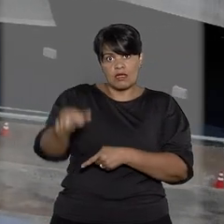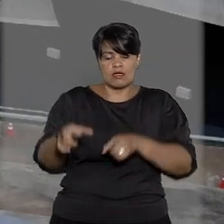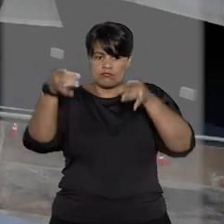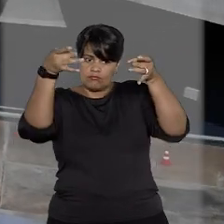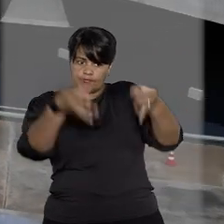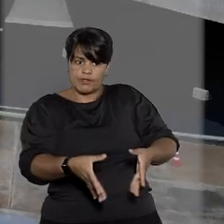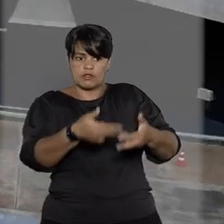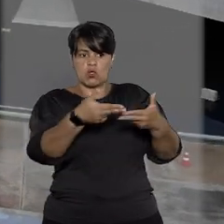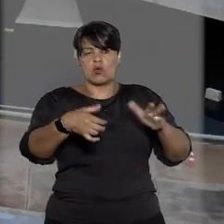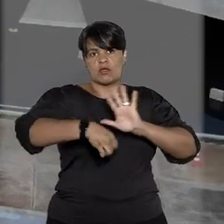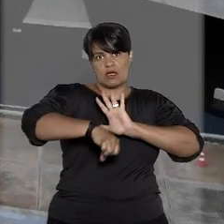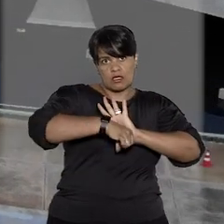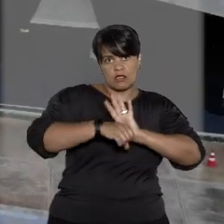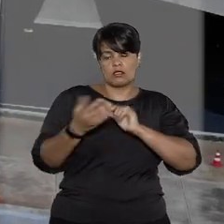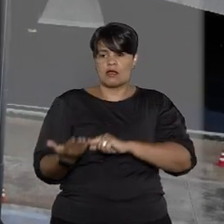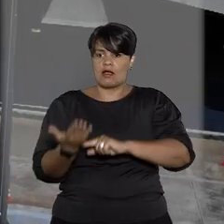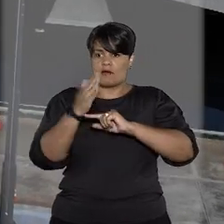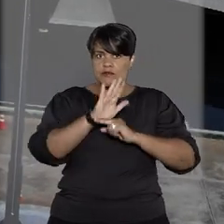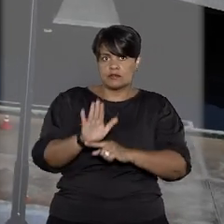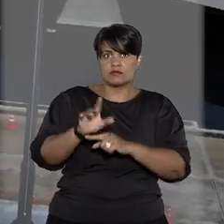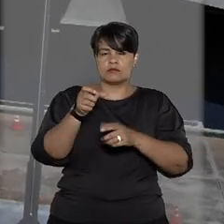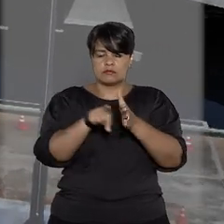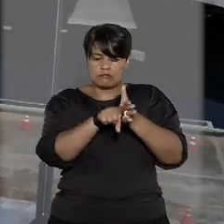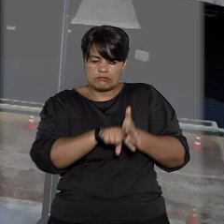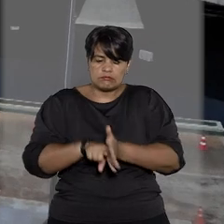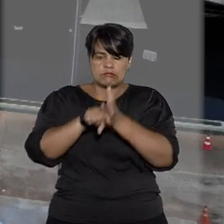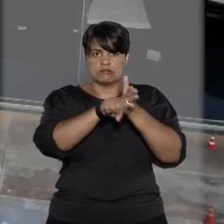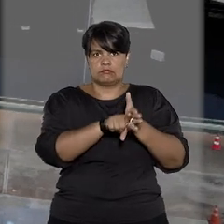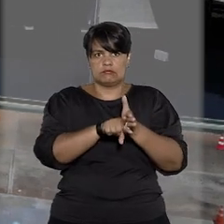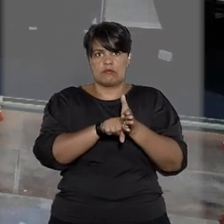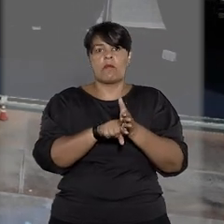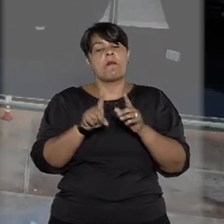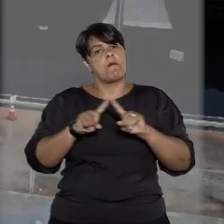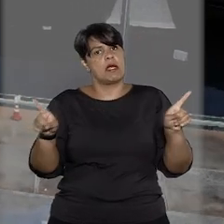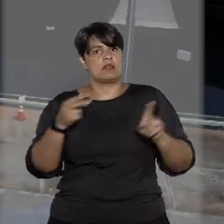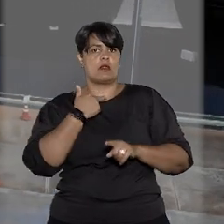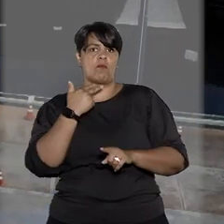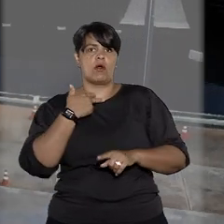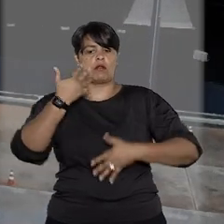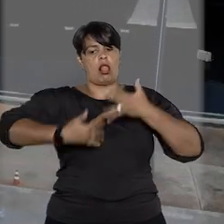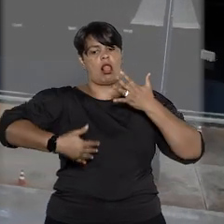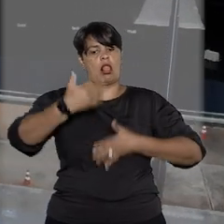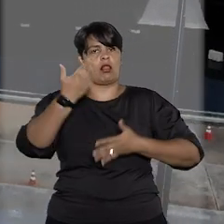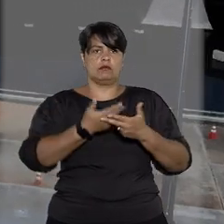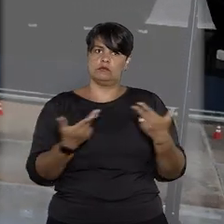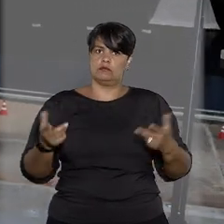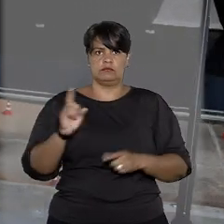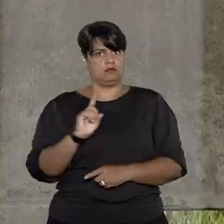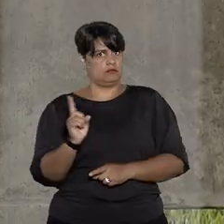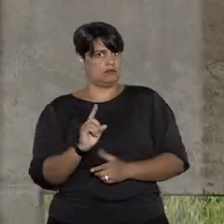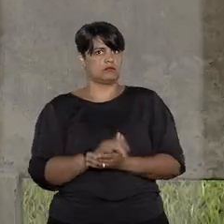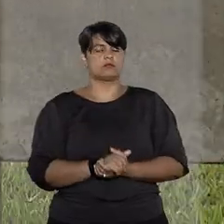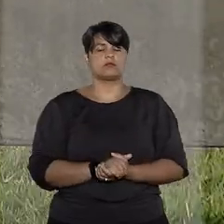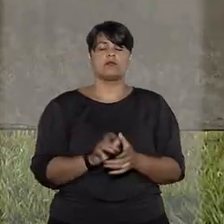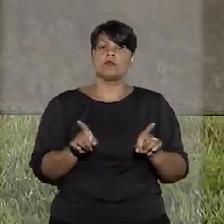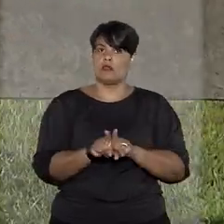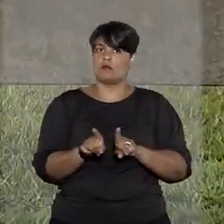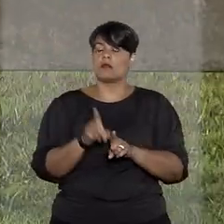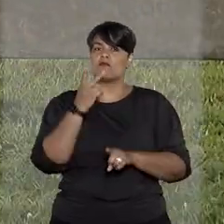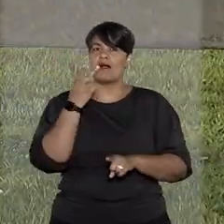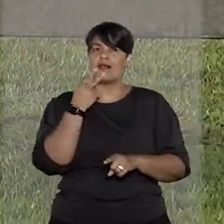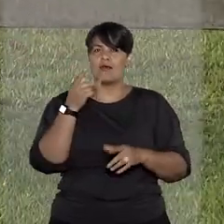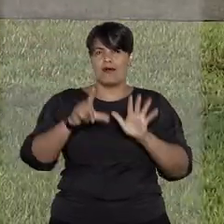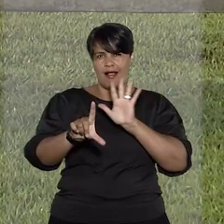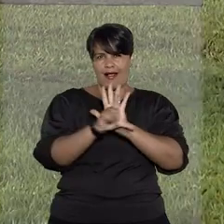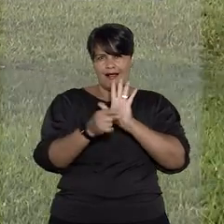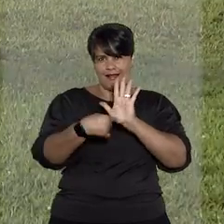criminosas e a colaborar com as investigações, mas sem comprometer a efetividade da persecução penal. Ele também destacou que a